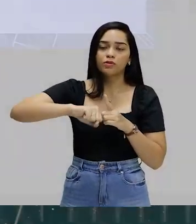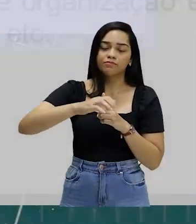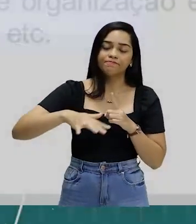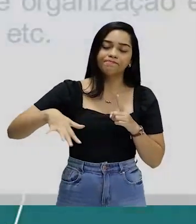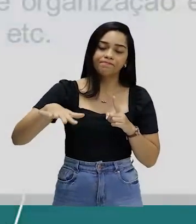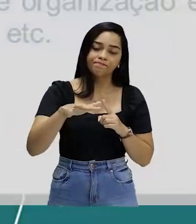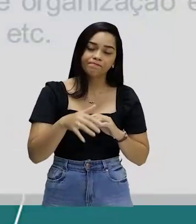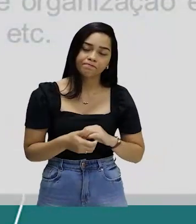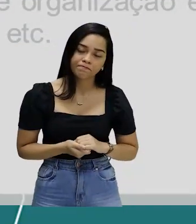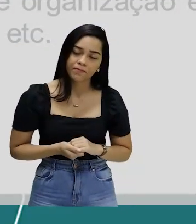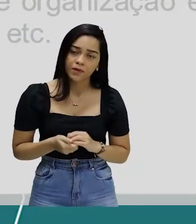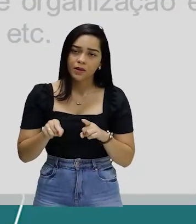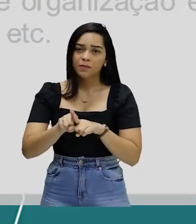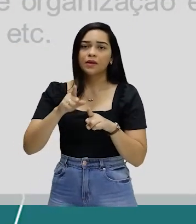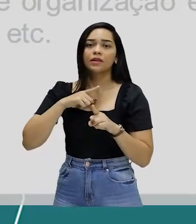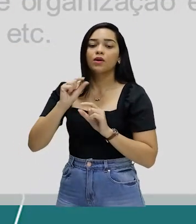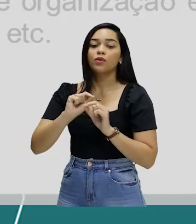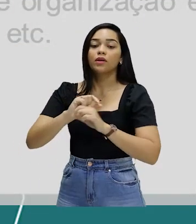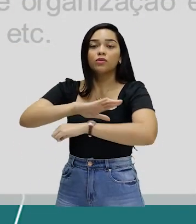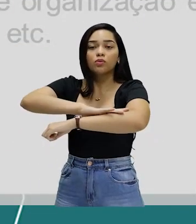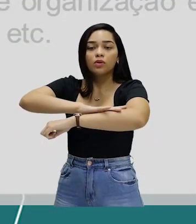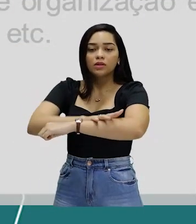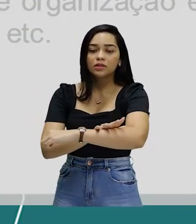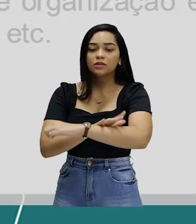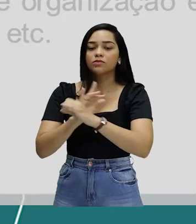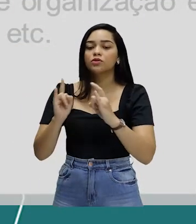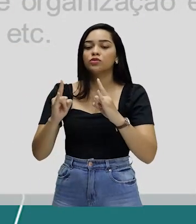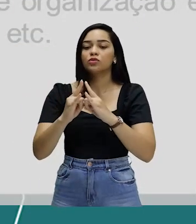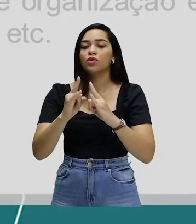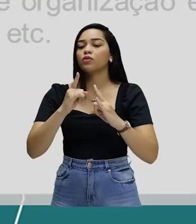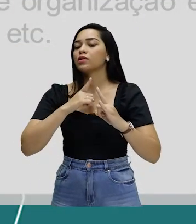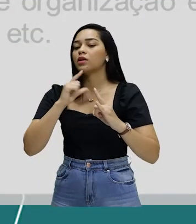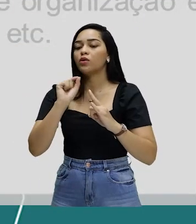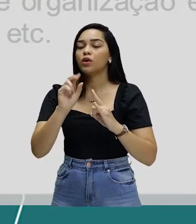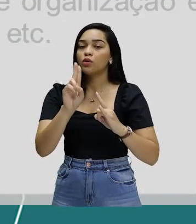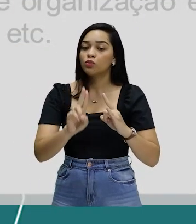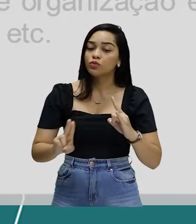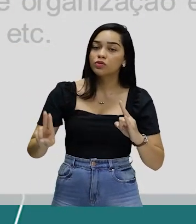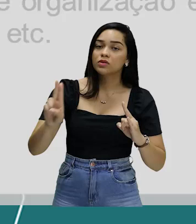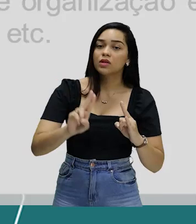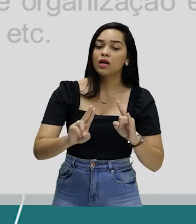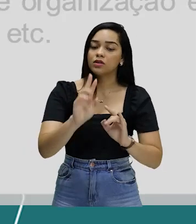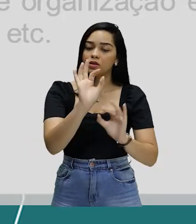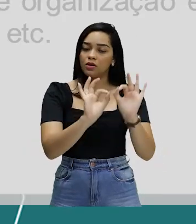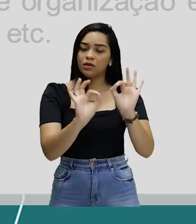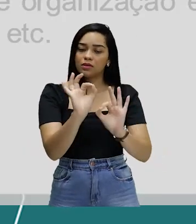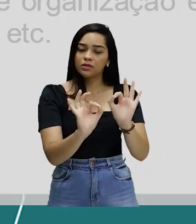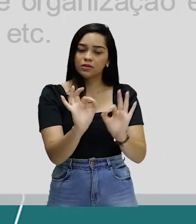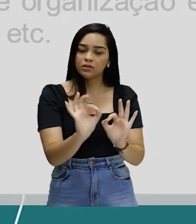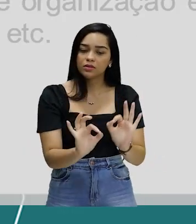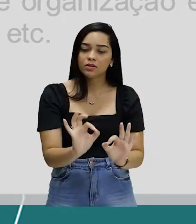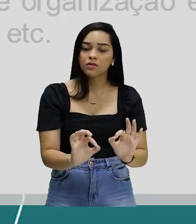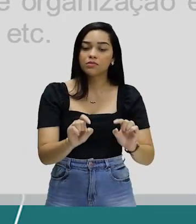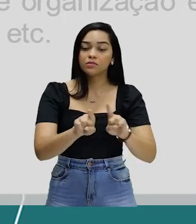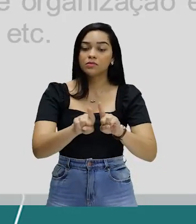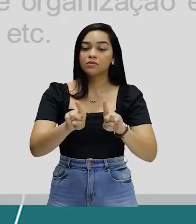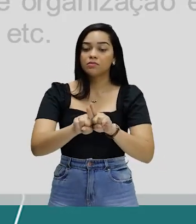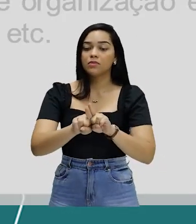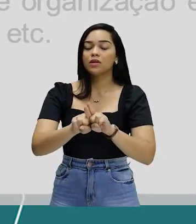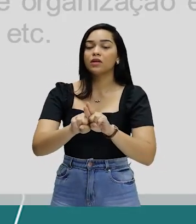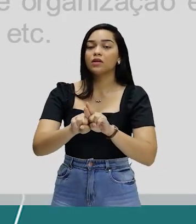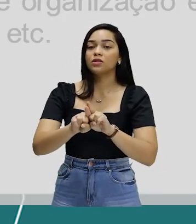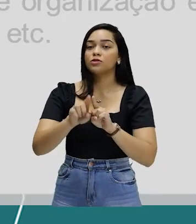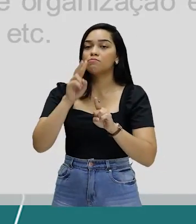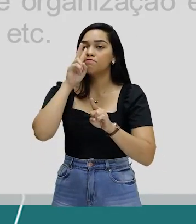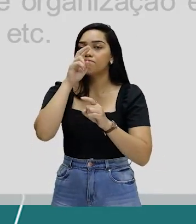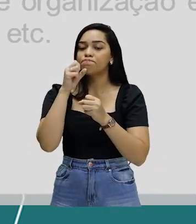É o caso do racismo institucional, incorporado em formas de organização e distribuição de